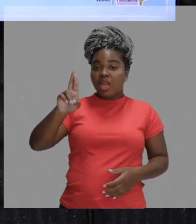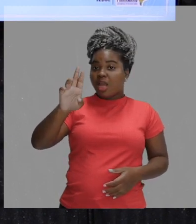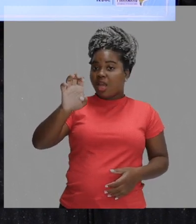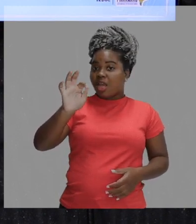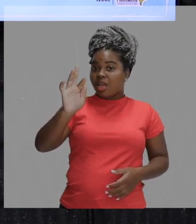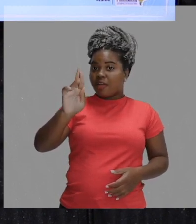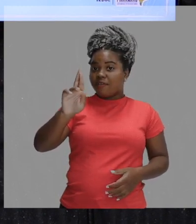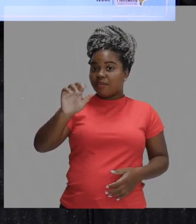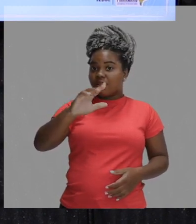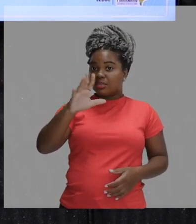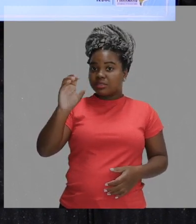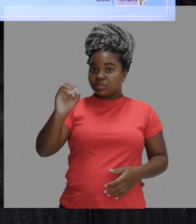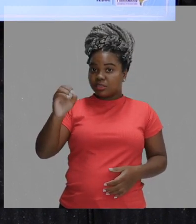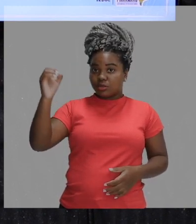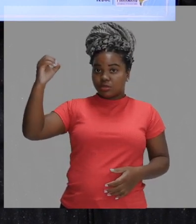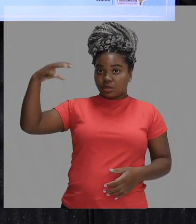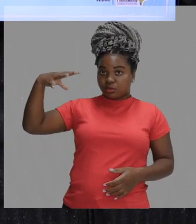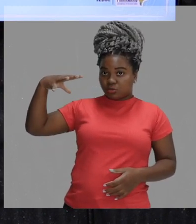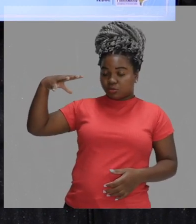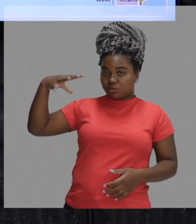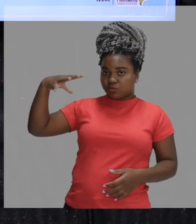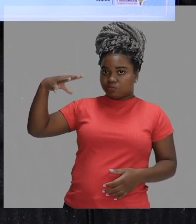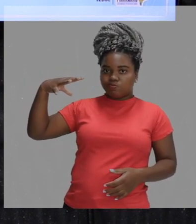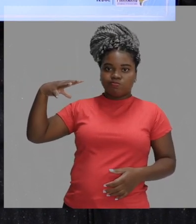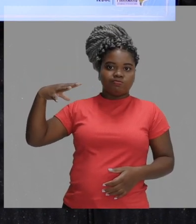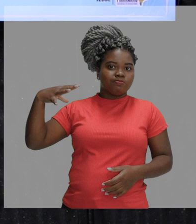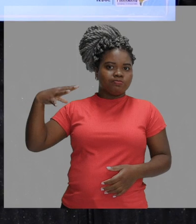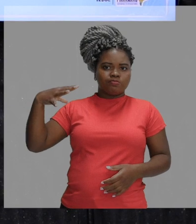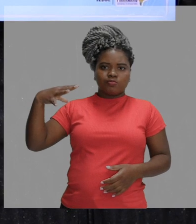refração da luz. A refração,